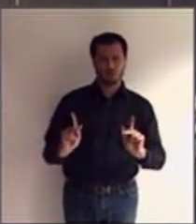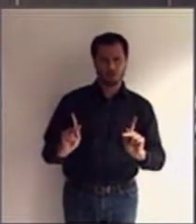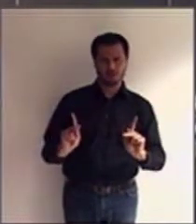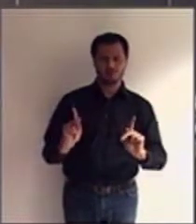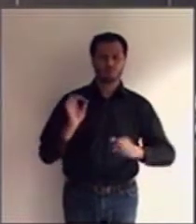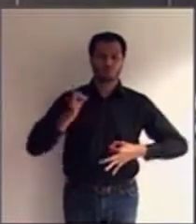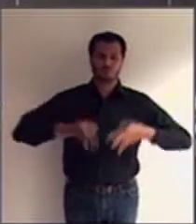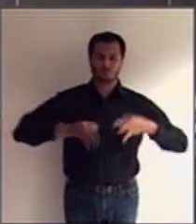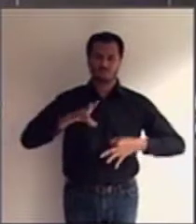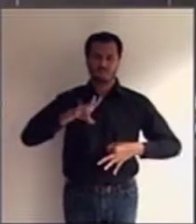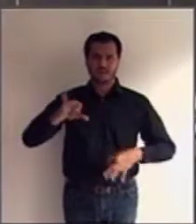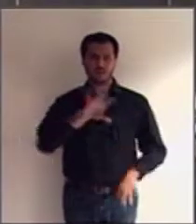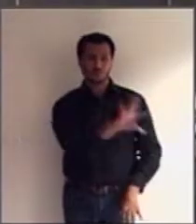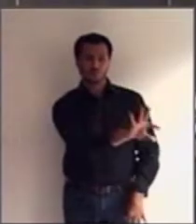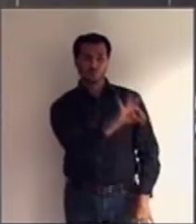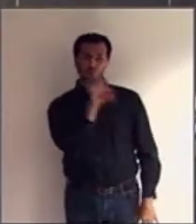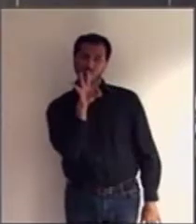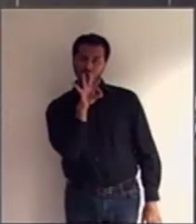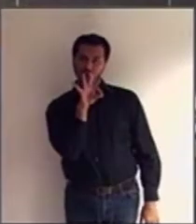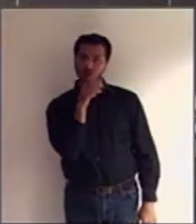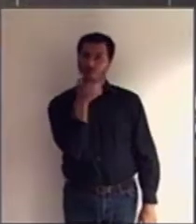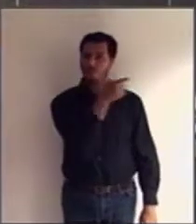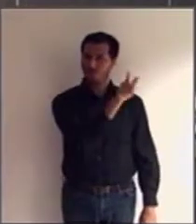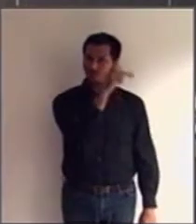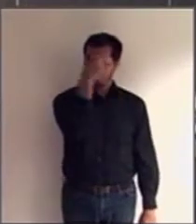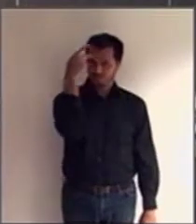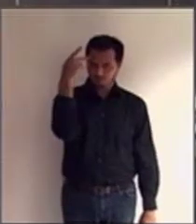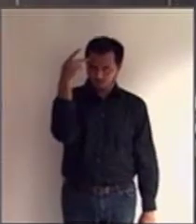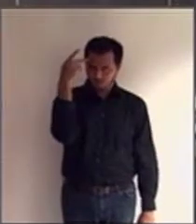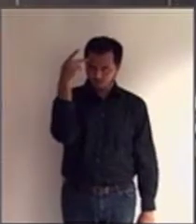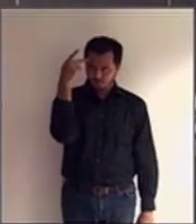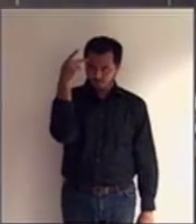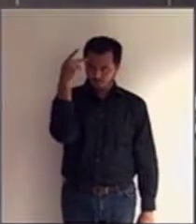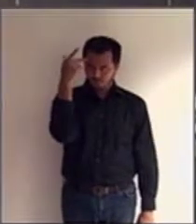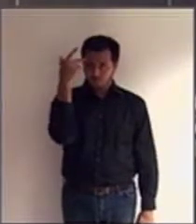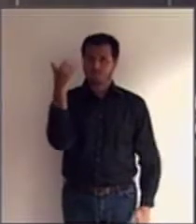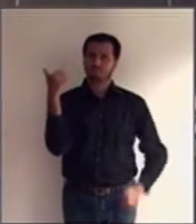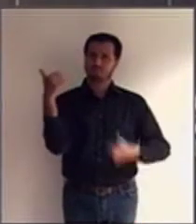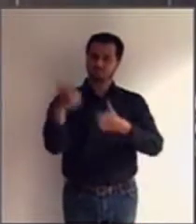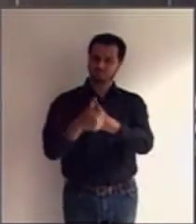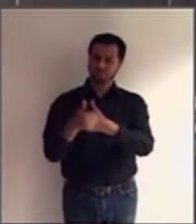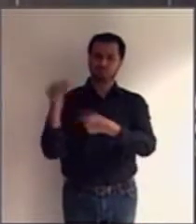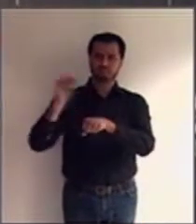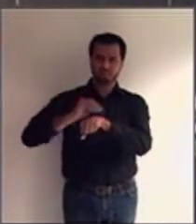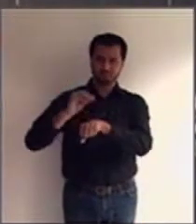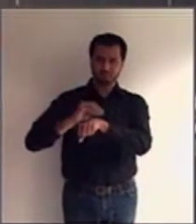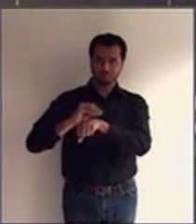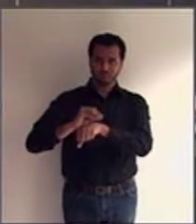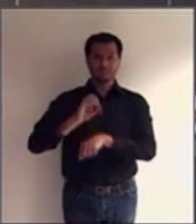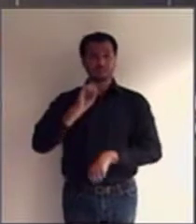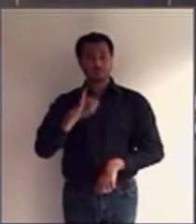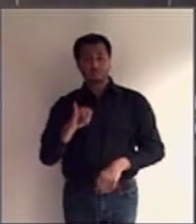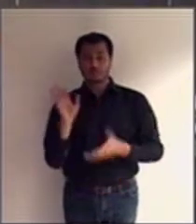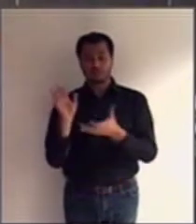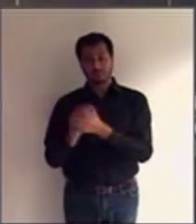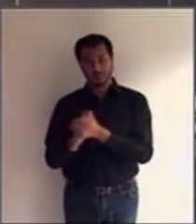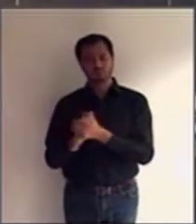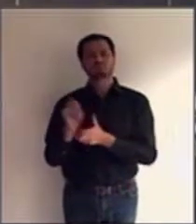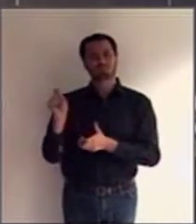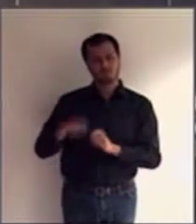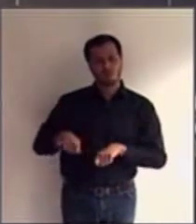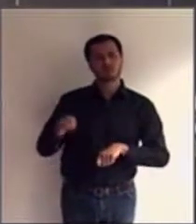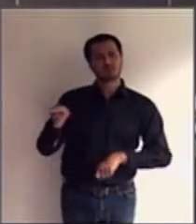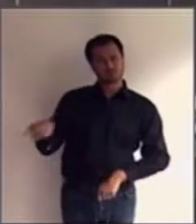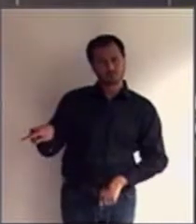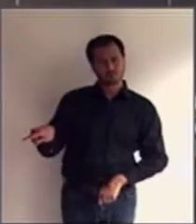companheiro não separado judicialmente ou de fato, e, na falta desses, deve ser nomeado o pai ou a mãe do interditando. Não